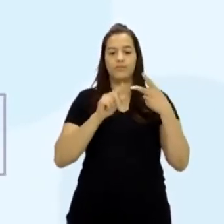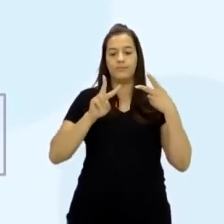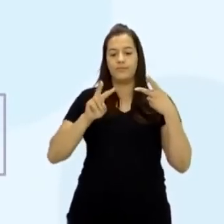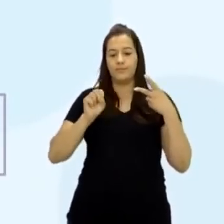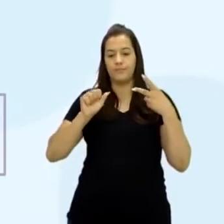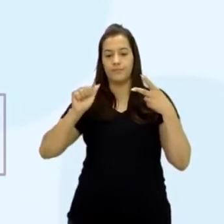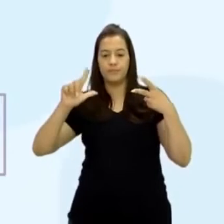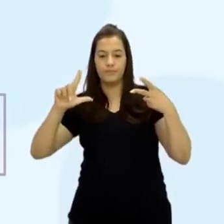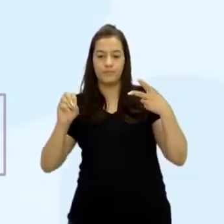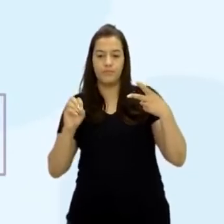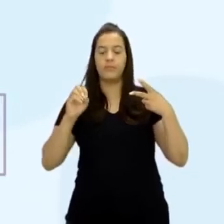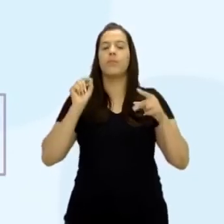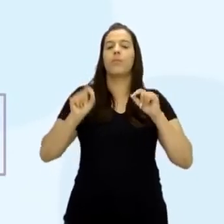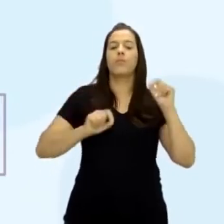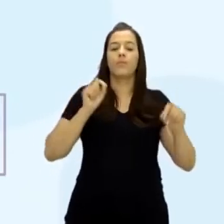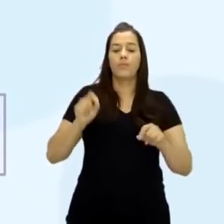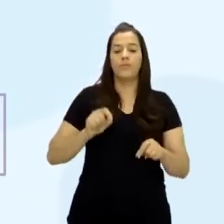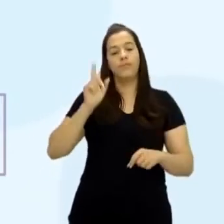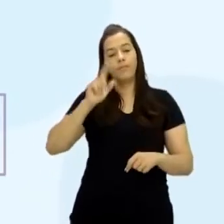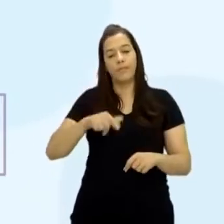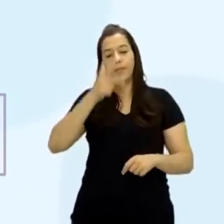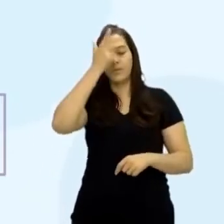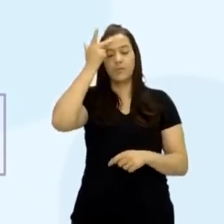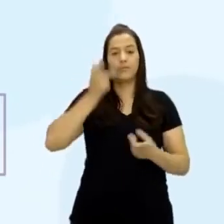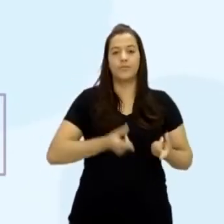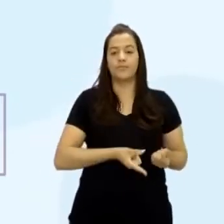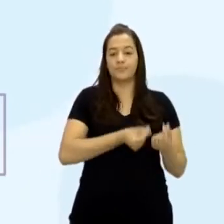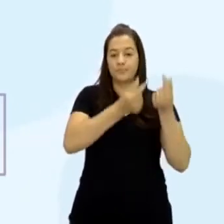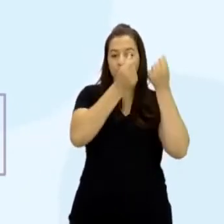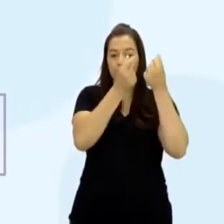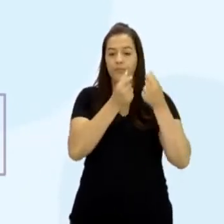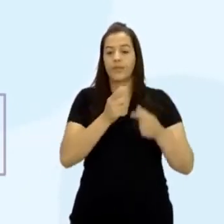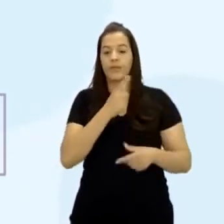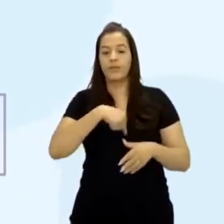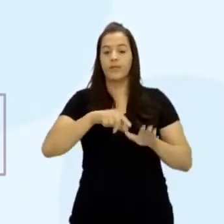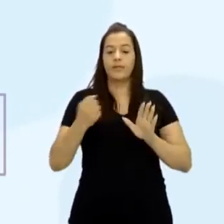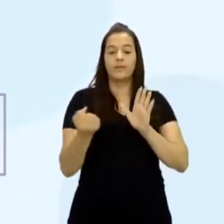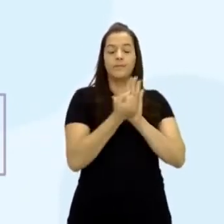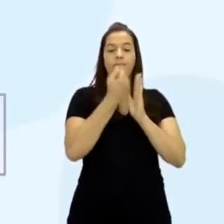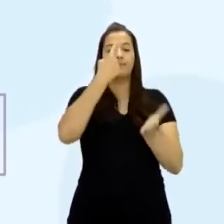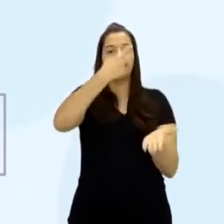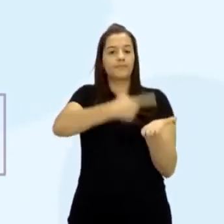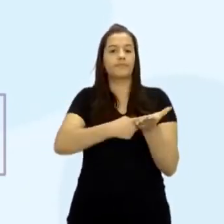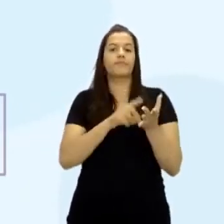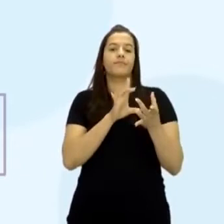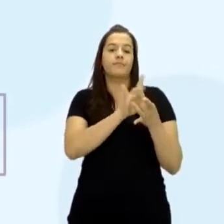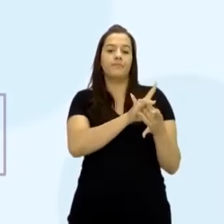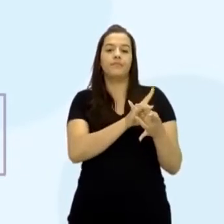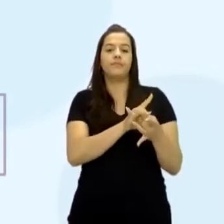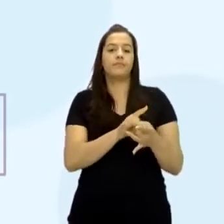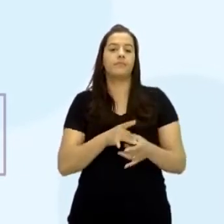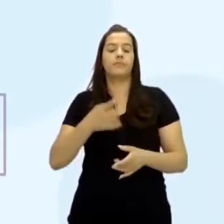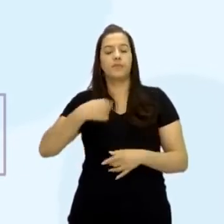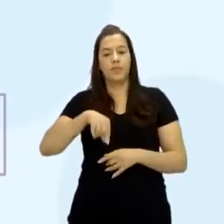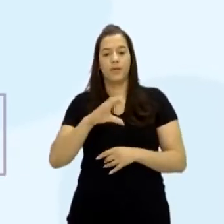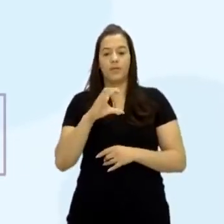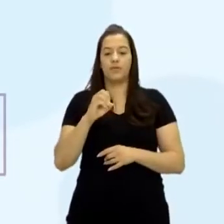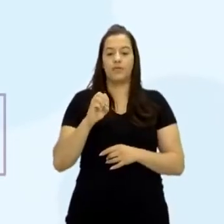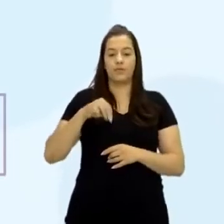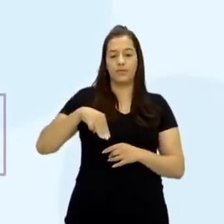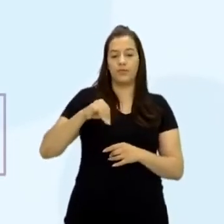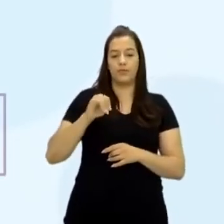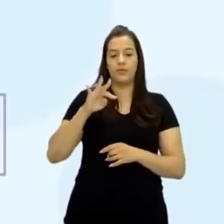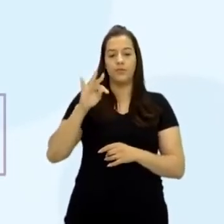vassalo? São nobres. E como que eles selaram esse acordo? Através de um comitatus, que é a